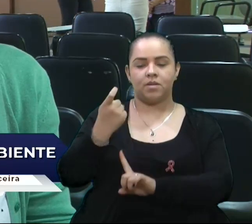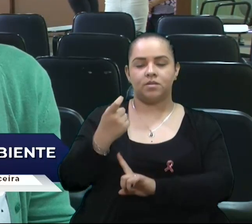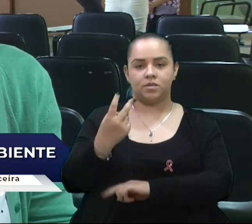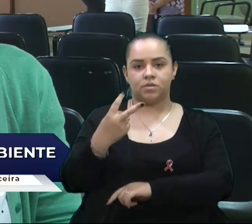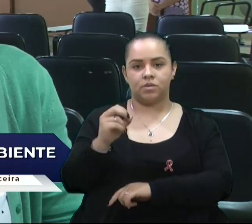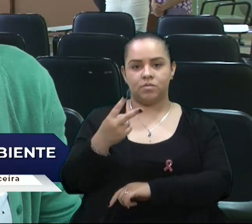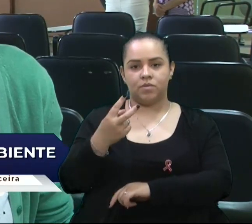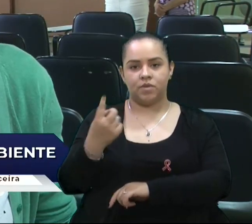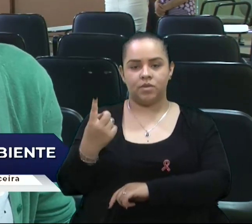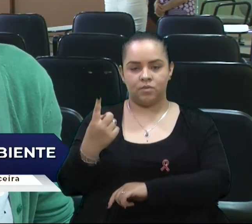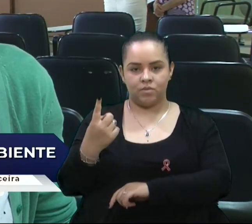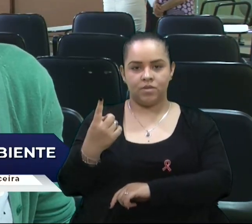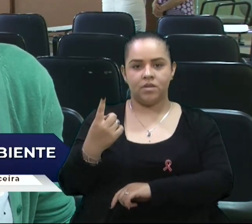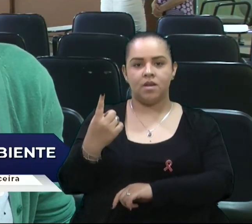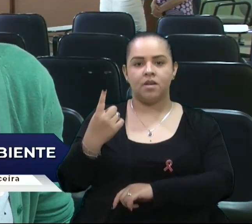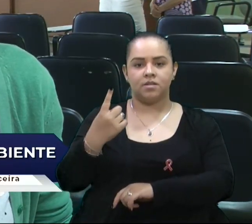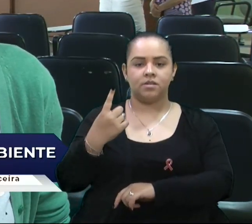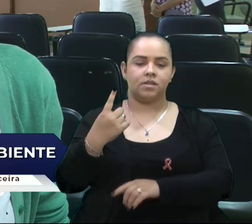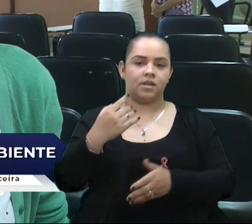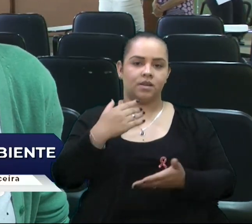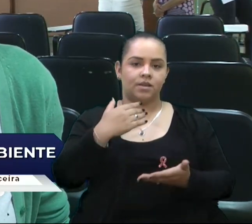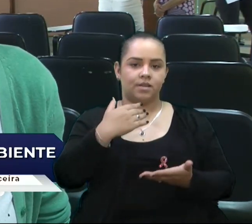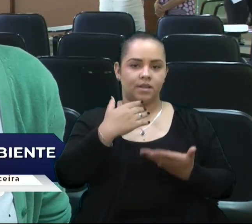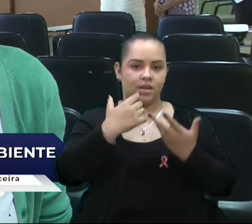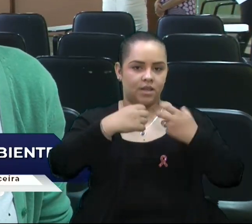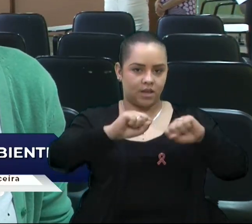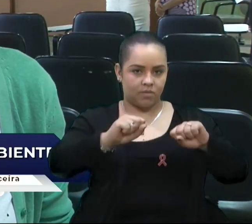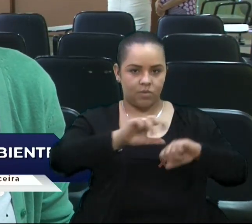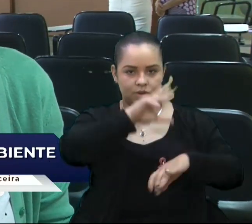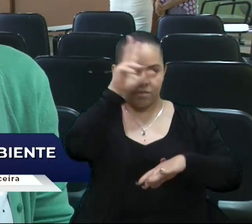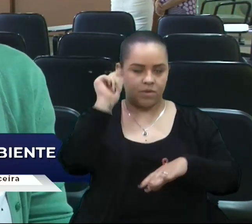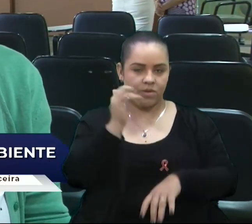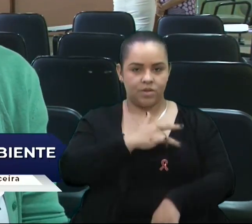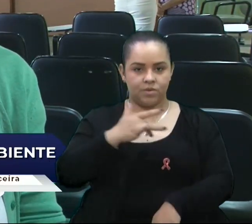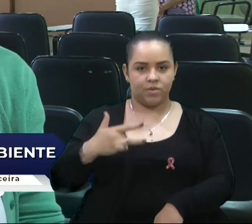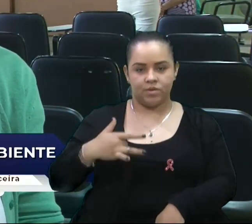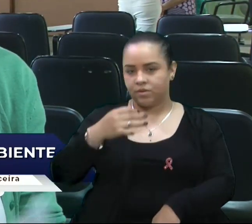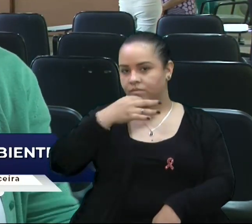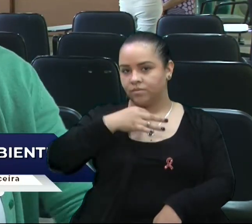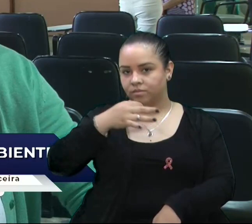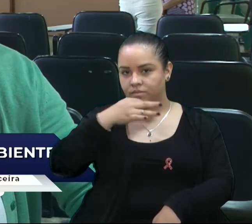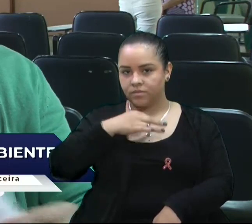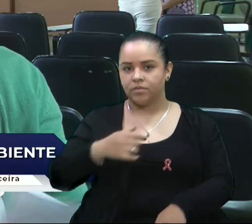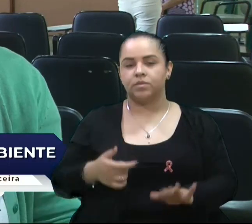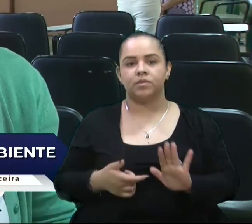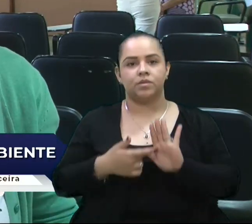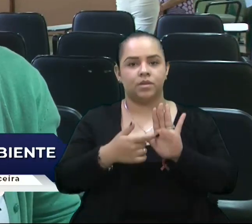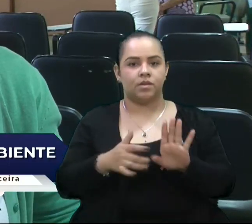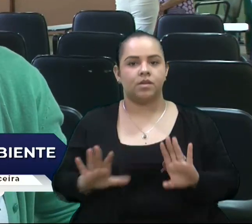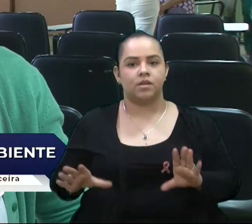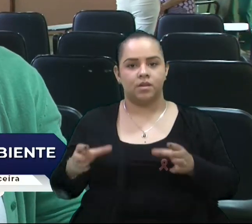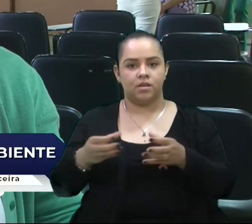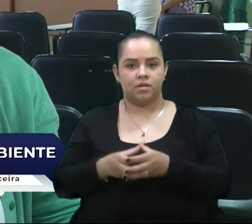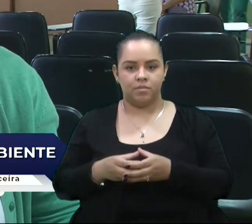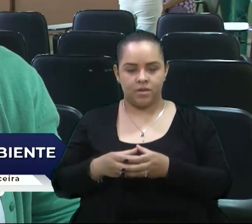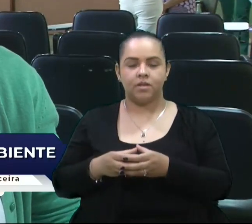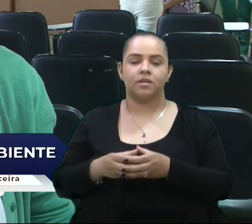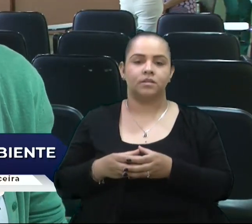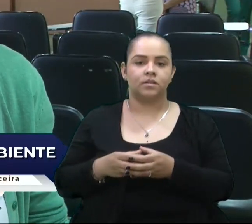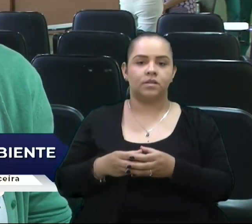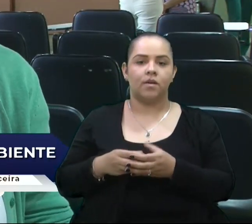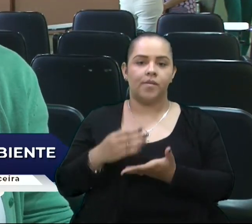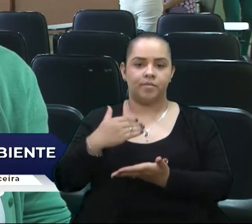da Secretaria Municipal da Saúde de Caxias do Sul. A equipe da secretaria esteve